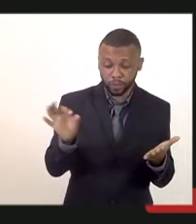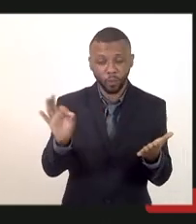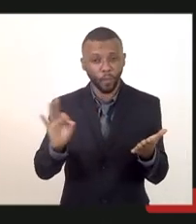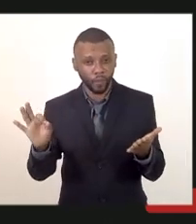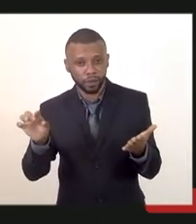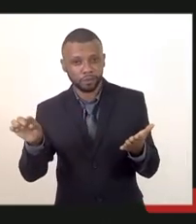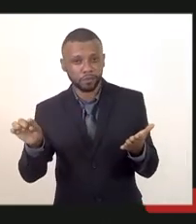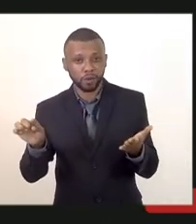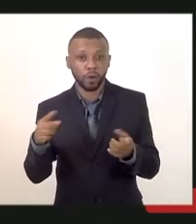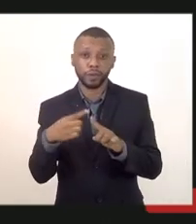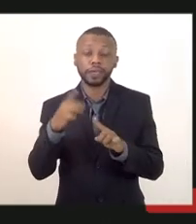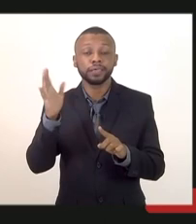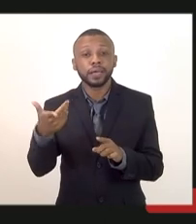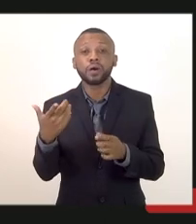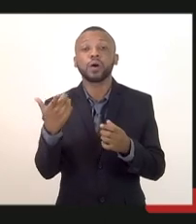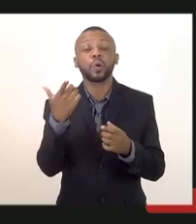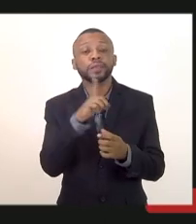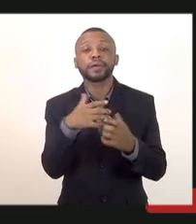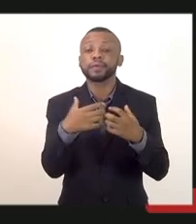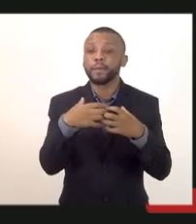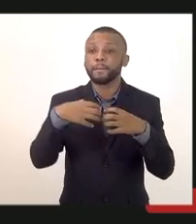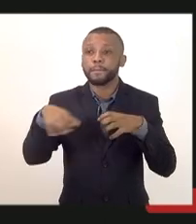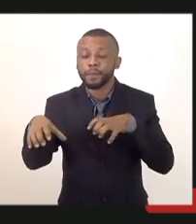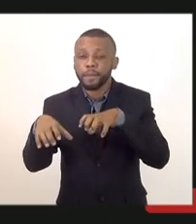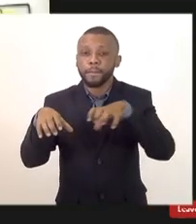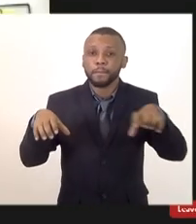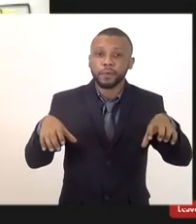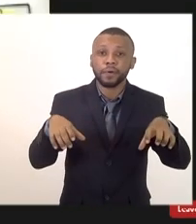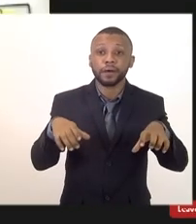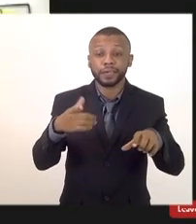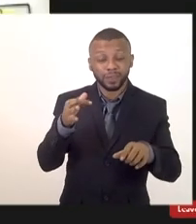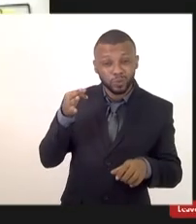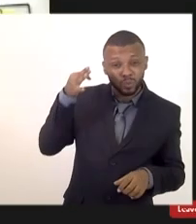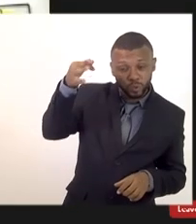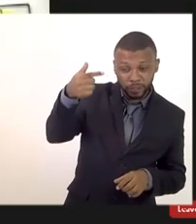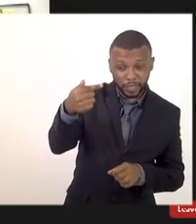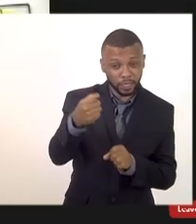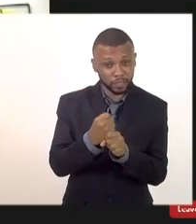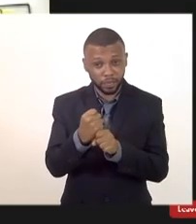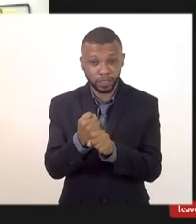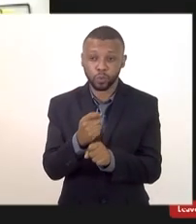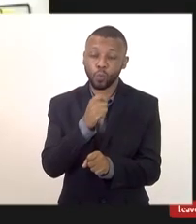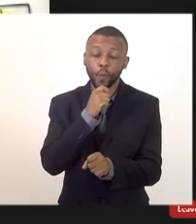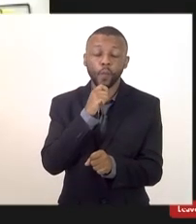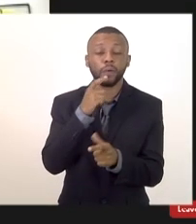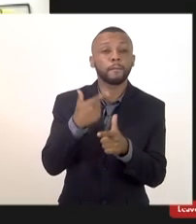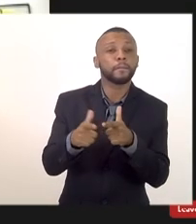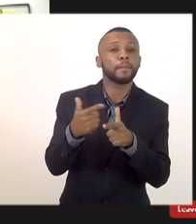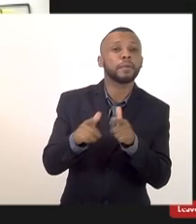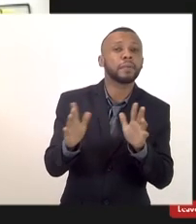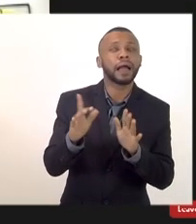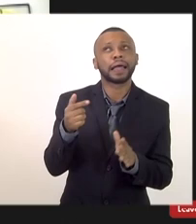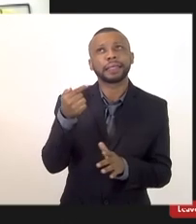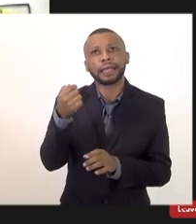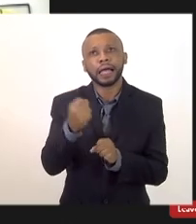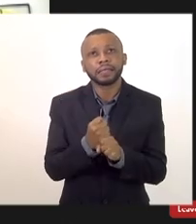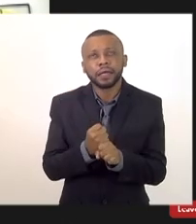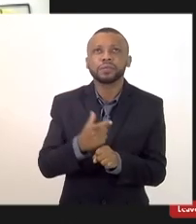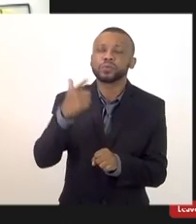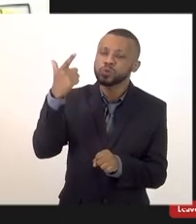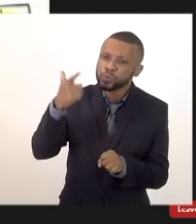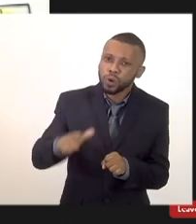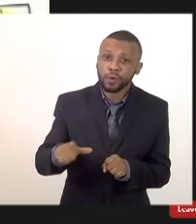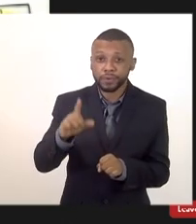já consegue separar o joio do trigo e não ter um problema daqui a 7 anos ah poxa mas passou 7 anos tem que fazer um novo TAF quem está